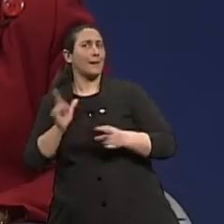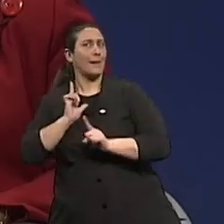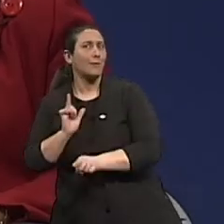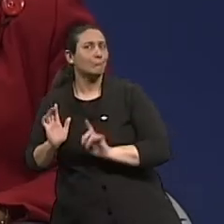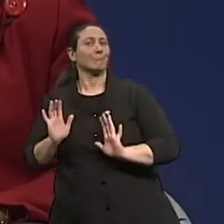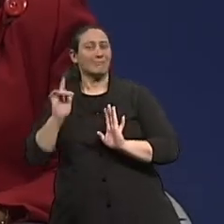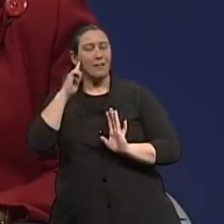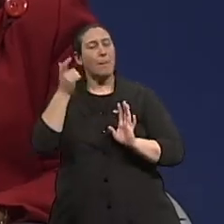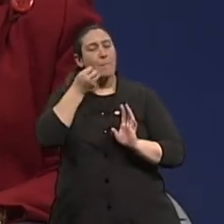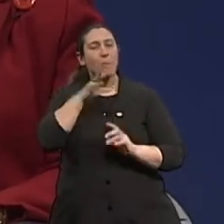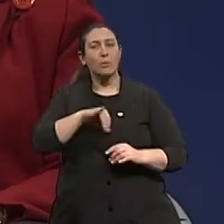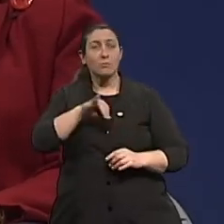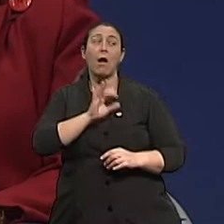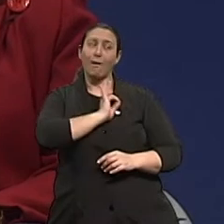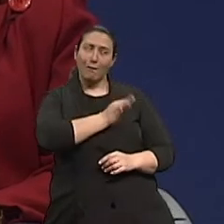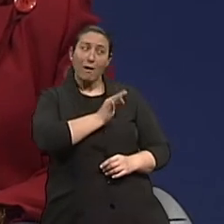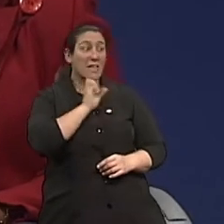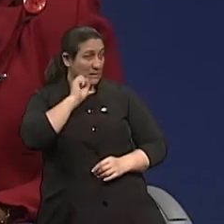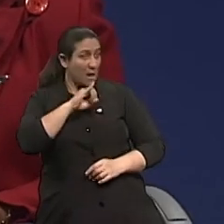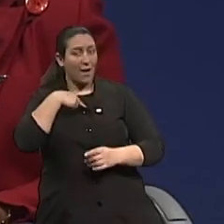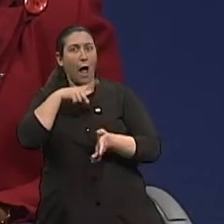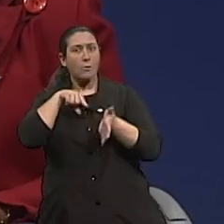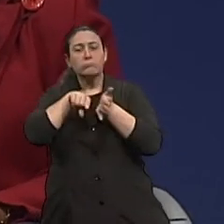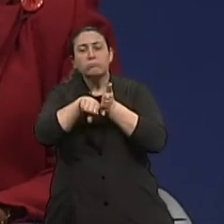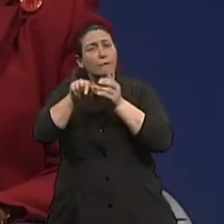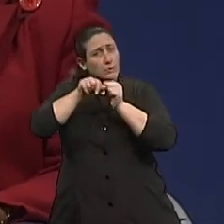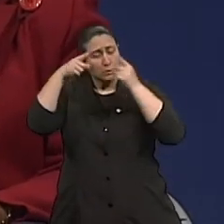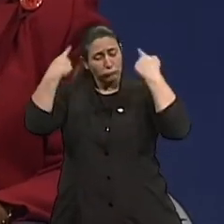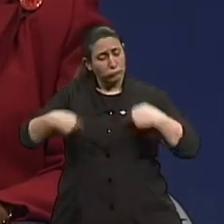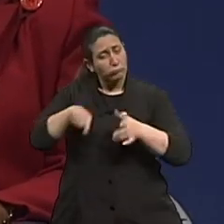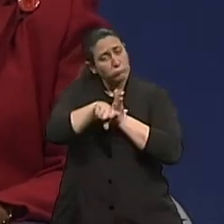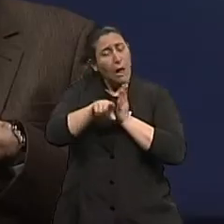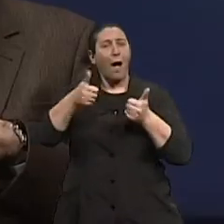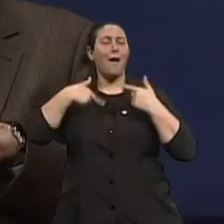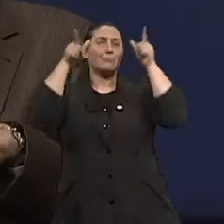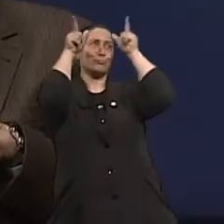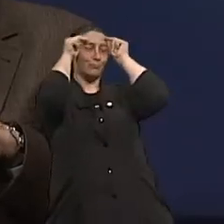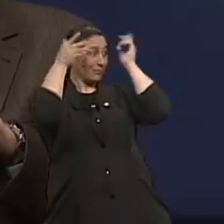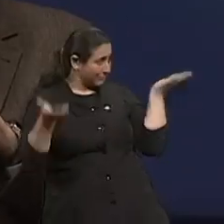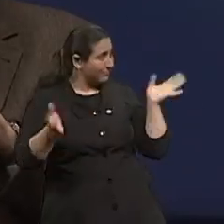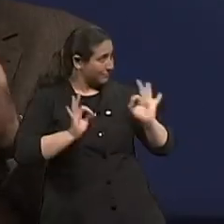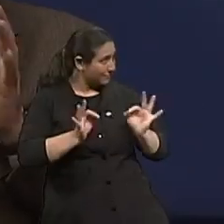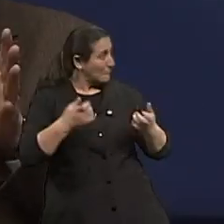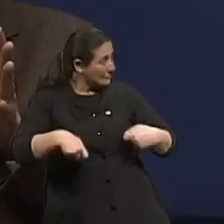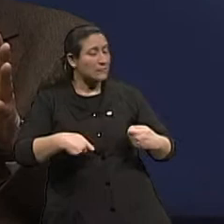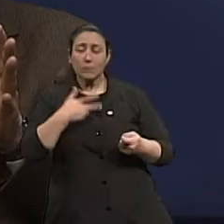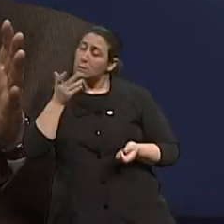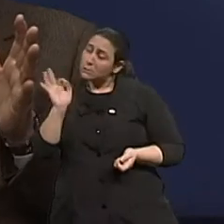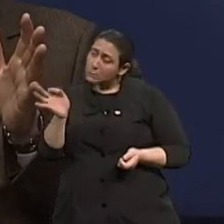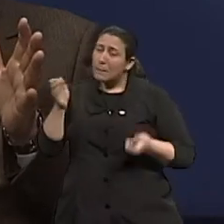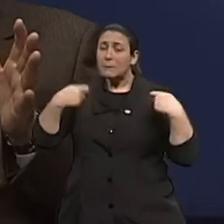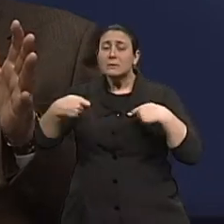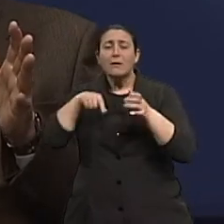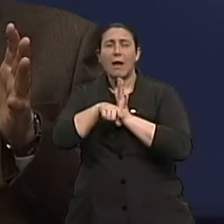como eu não, com quem procura, acha. A gente faz exame para não achar nada. E para ficar tranquilo, né, doutor? Eu acho que essa é uma visão de